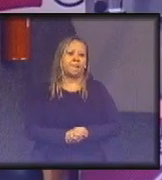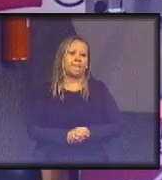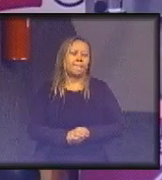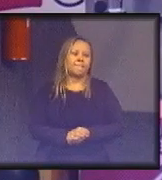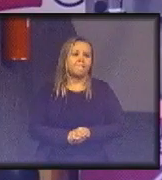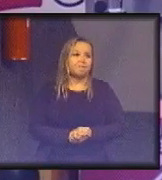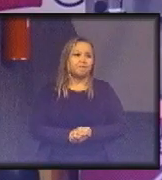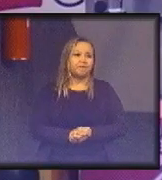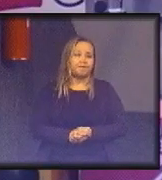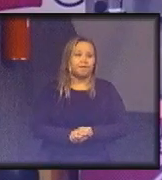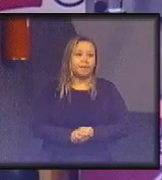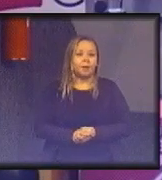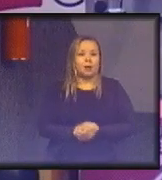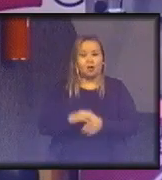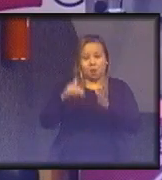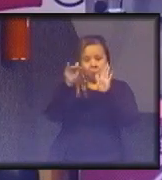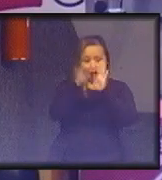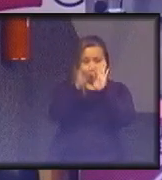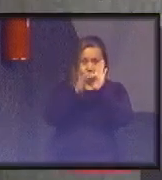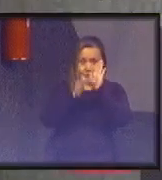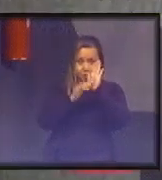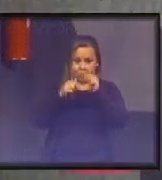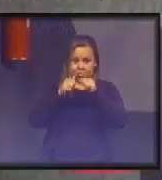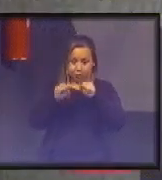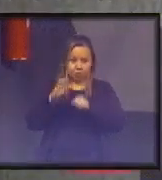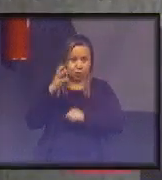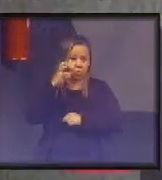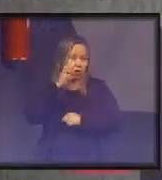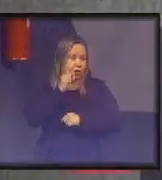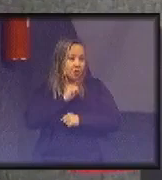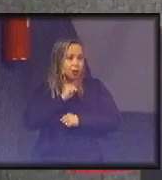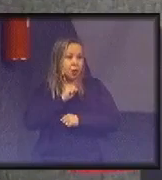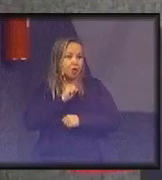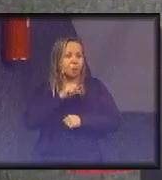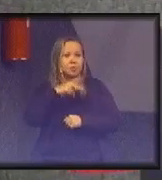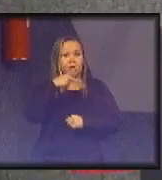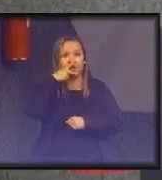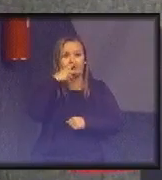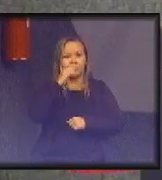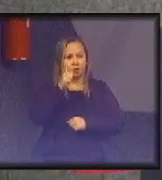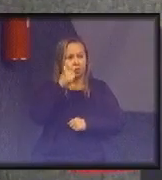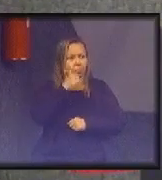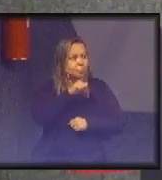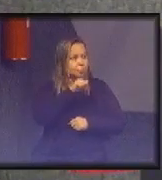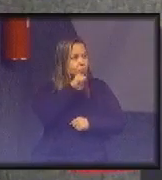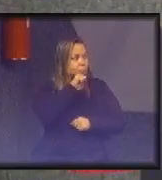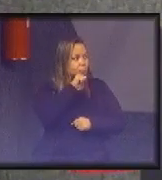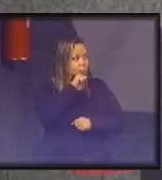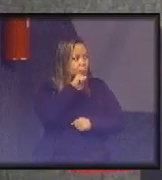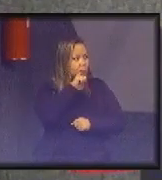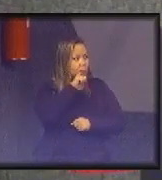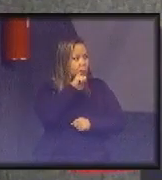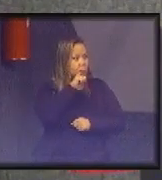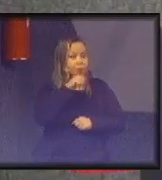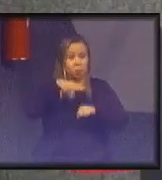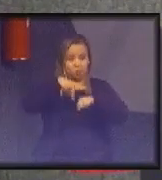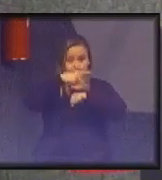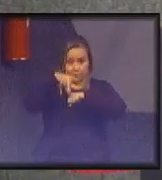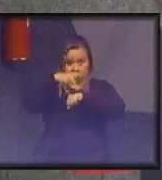As medidas que estão sendo adotadas pelos países são suficientes para resolver a crise da água potável?